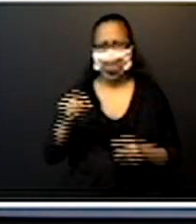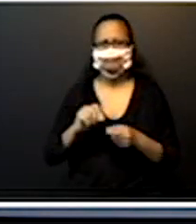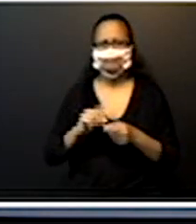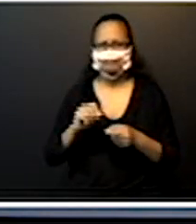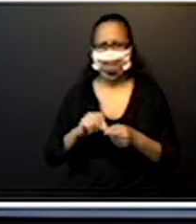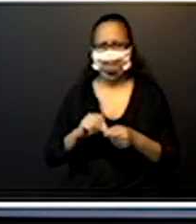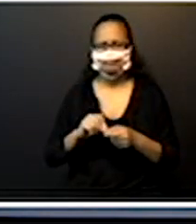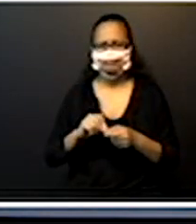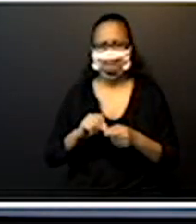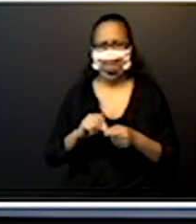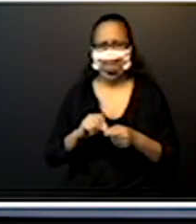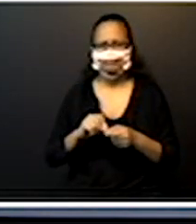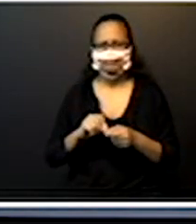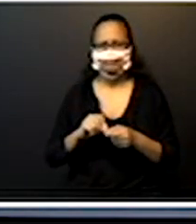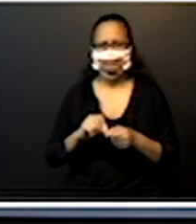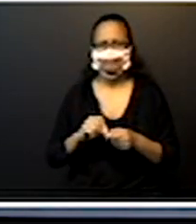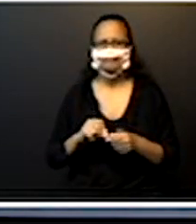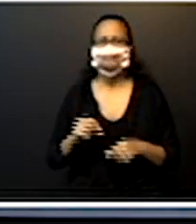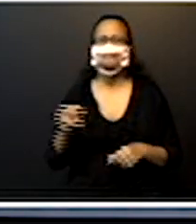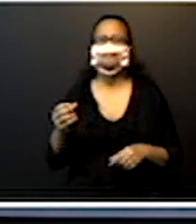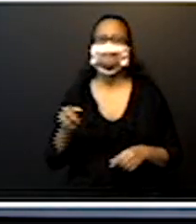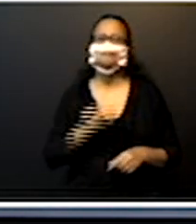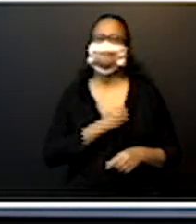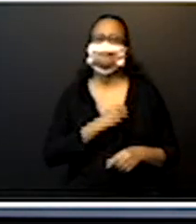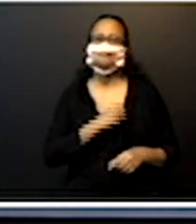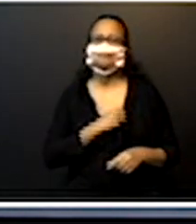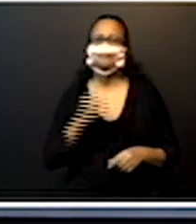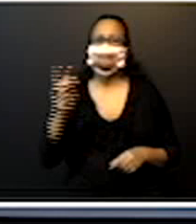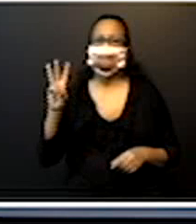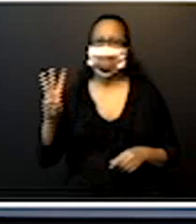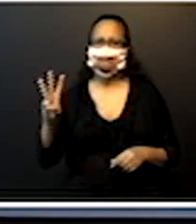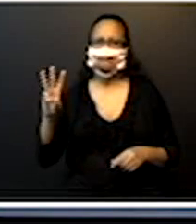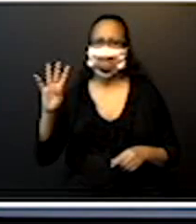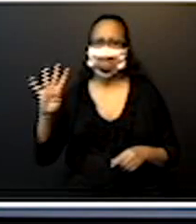bacana lá. O número 348.